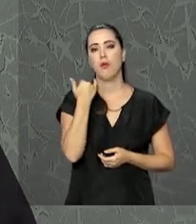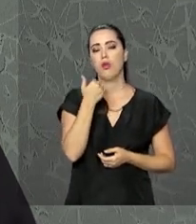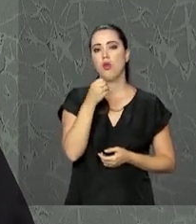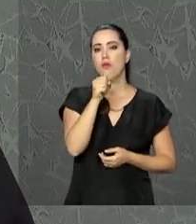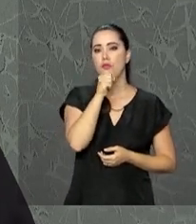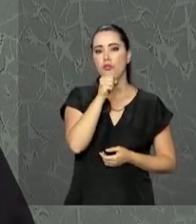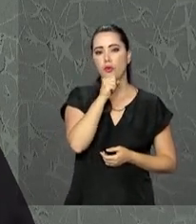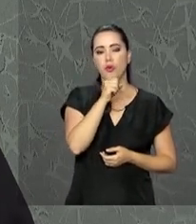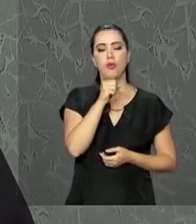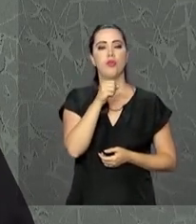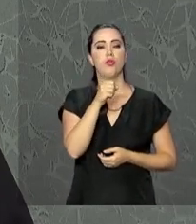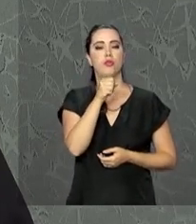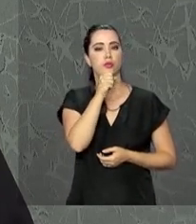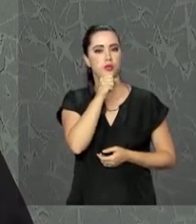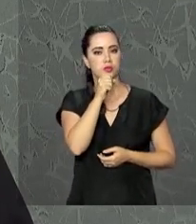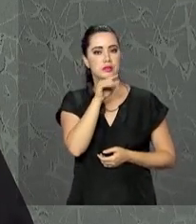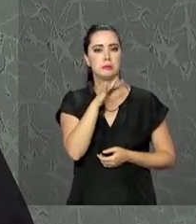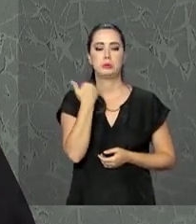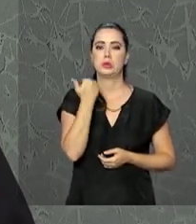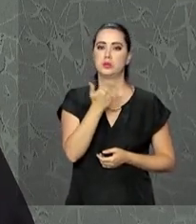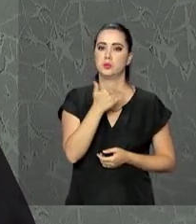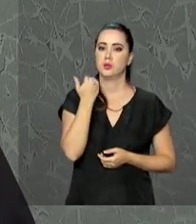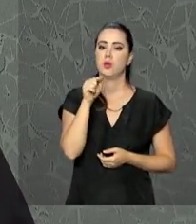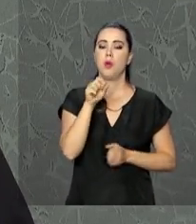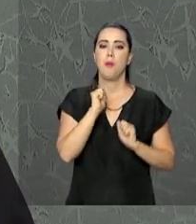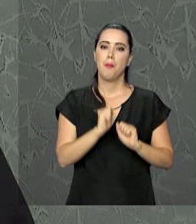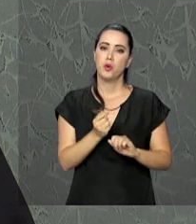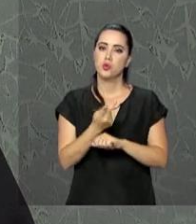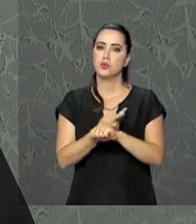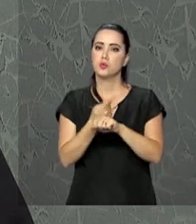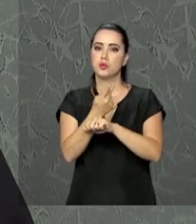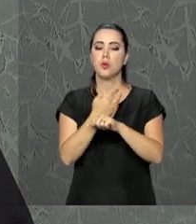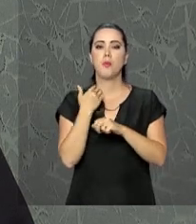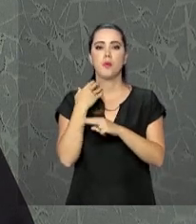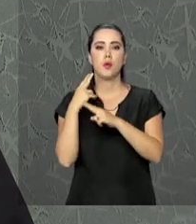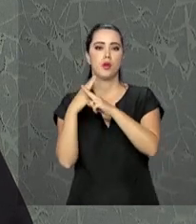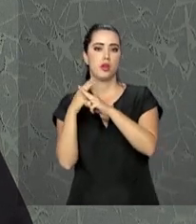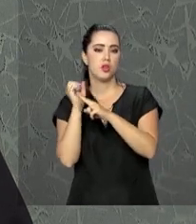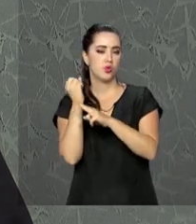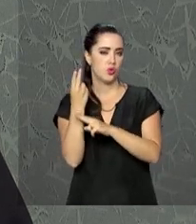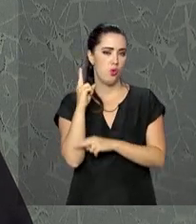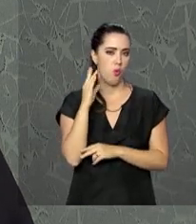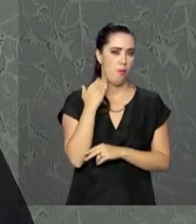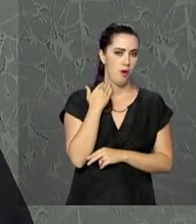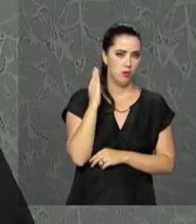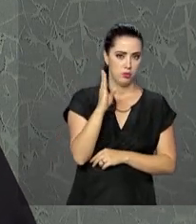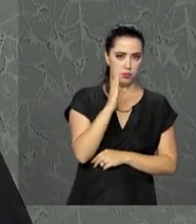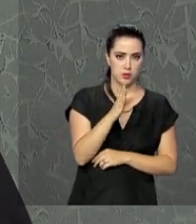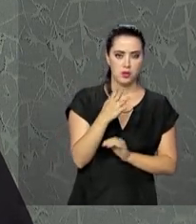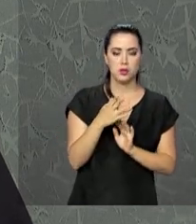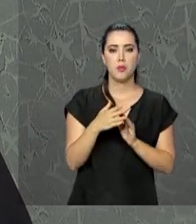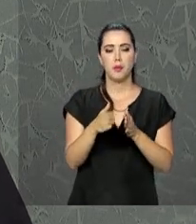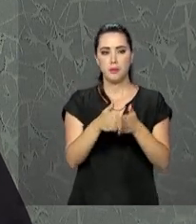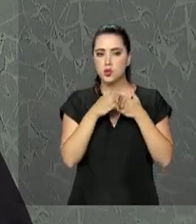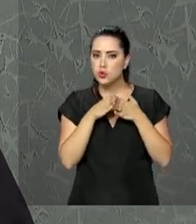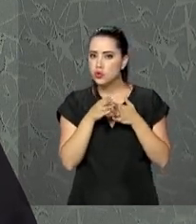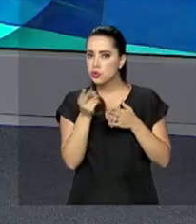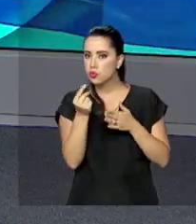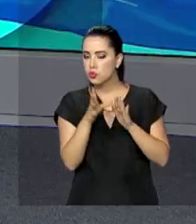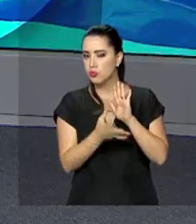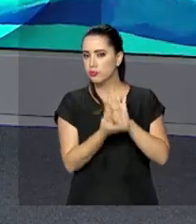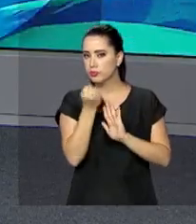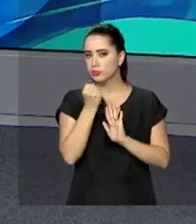que eram cotistas do fundo e vieram a falecer, elas podem procurar tanto a Caixa como o Banco do Brasil para solicitar o resgate.